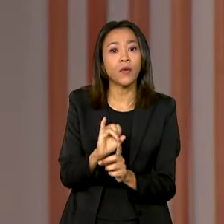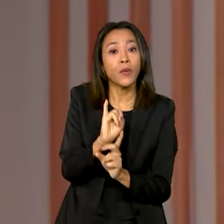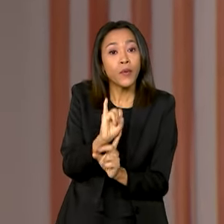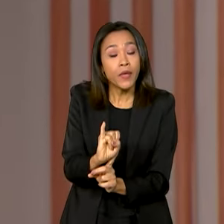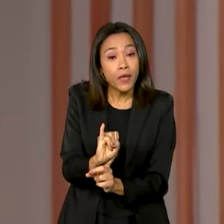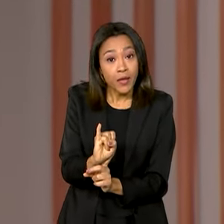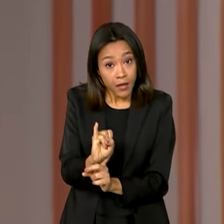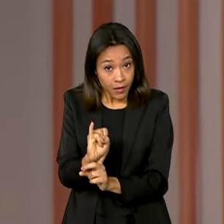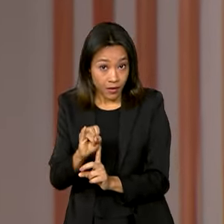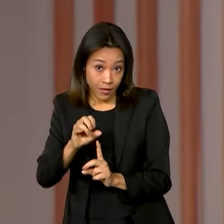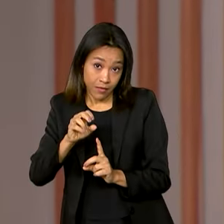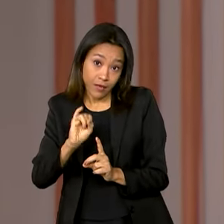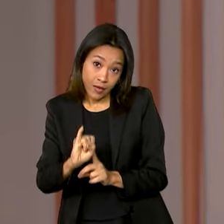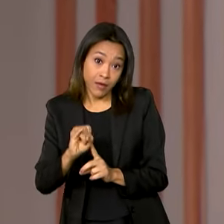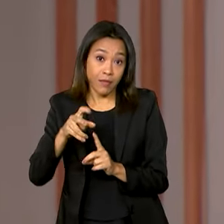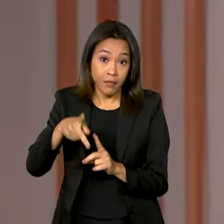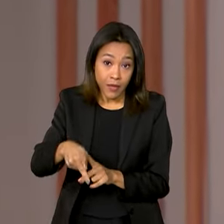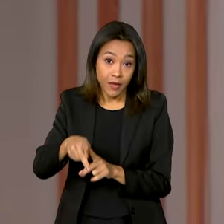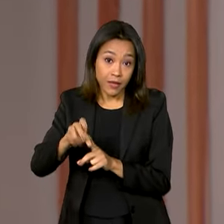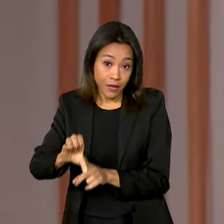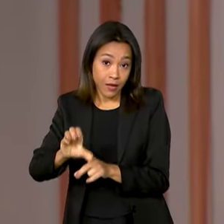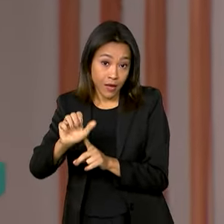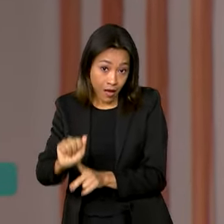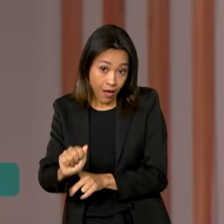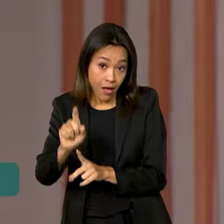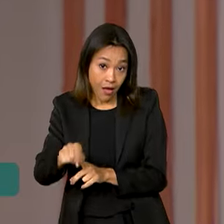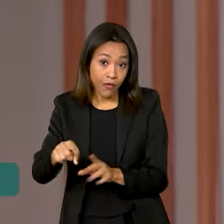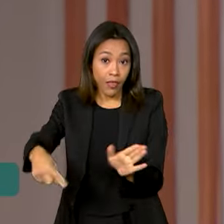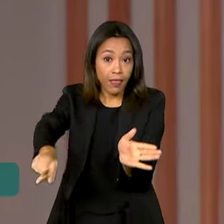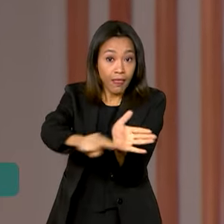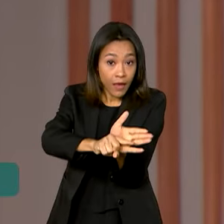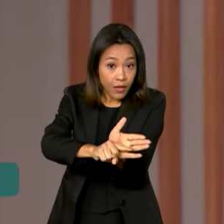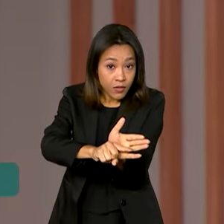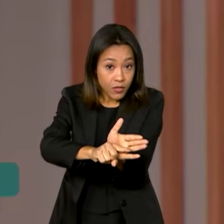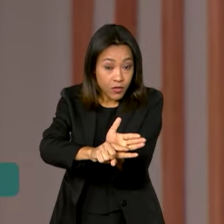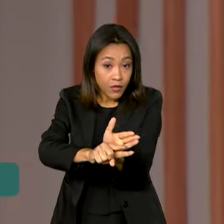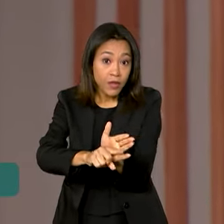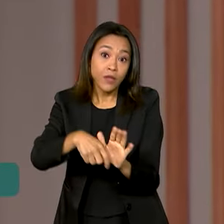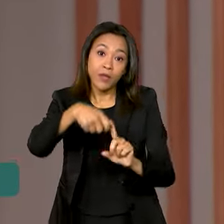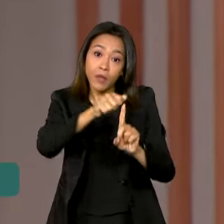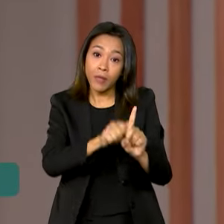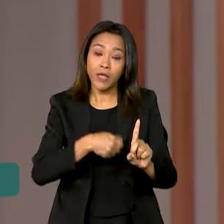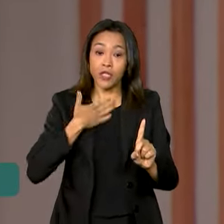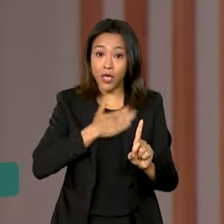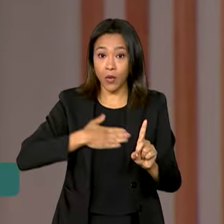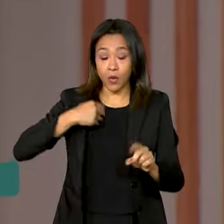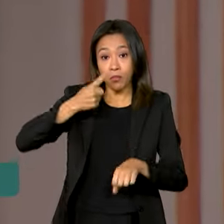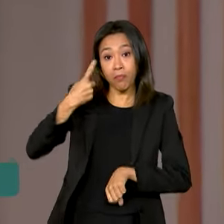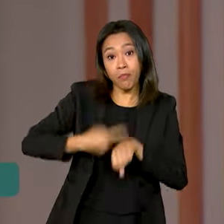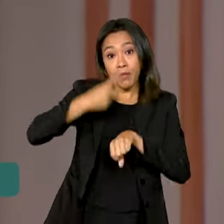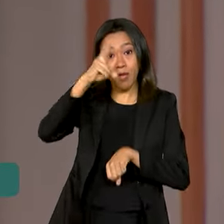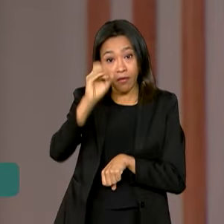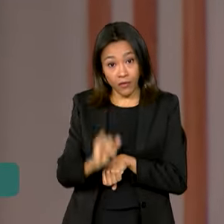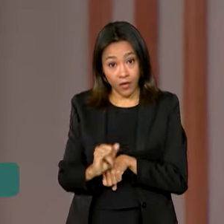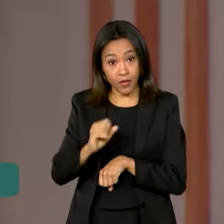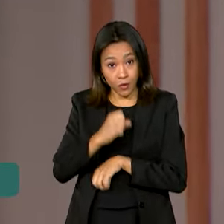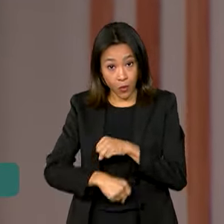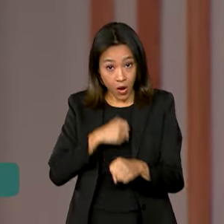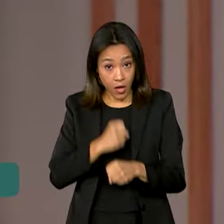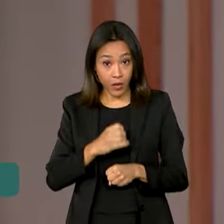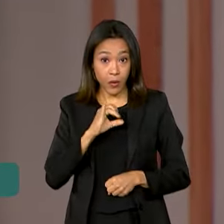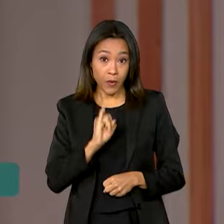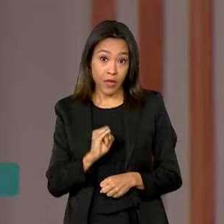Consumidor Amplo, IPCA, registrou inflação negativa em agosto. É a primeira vez no ano que o IPCA tem